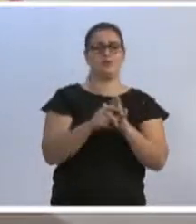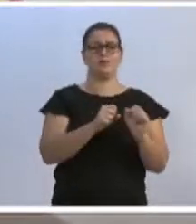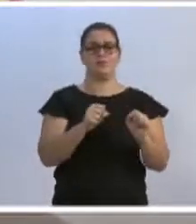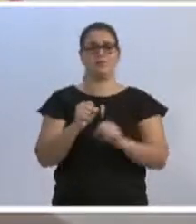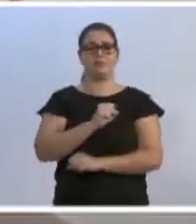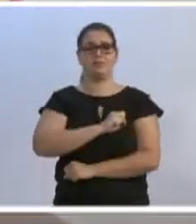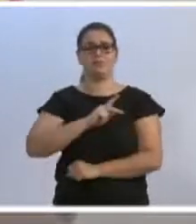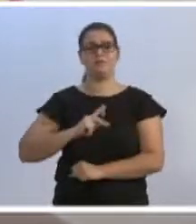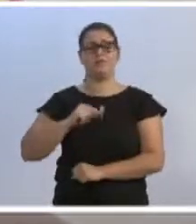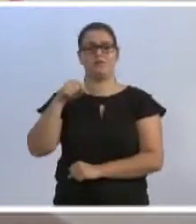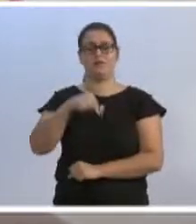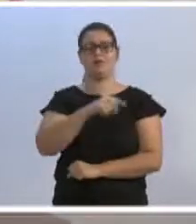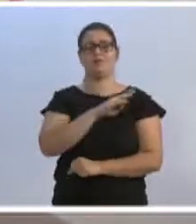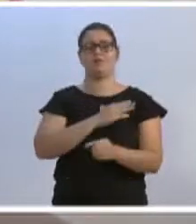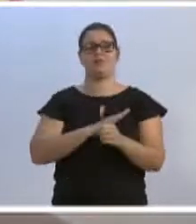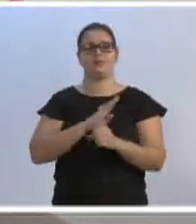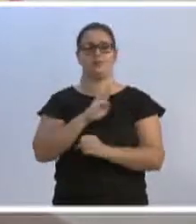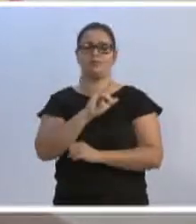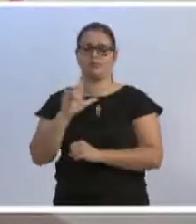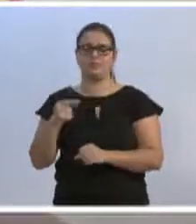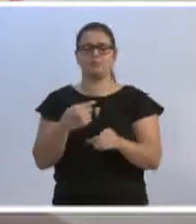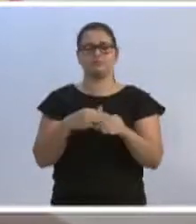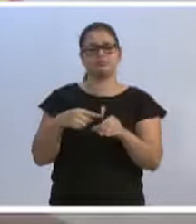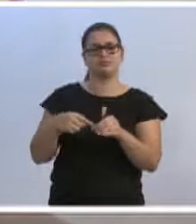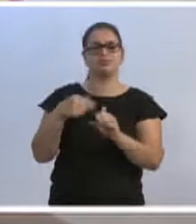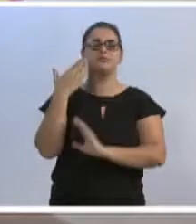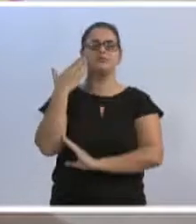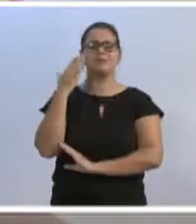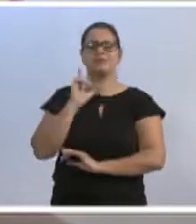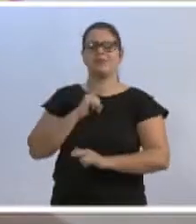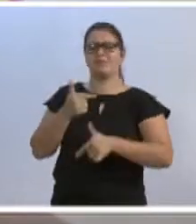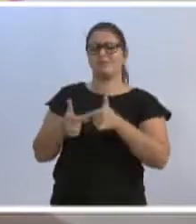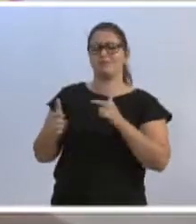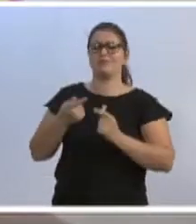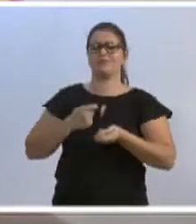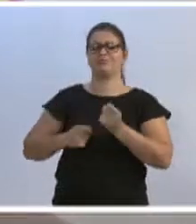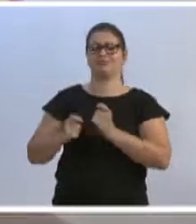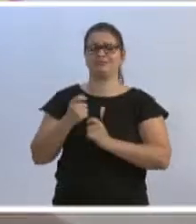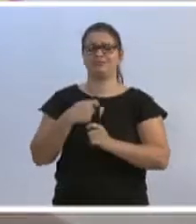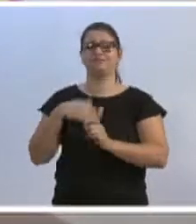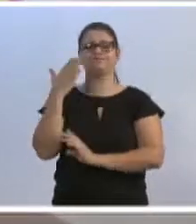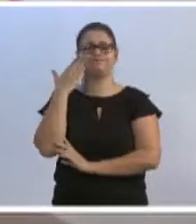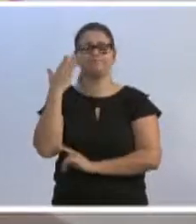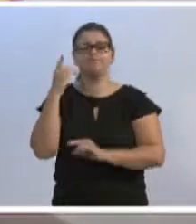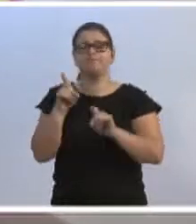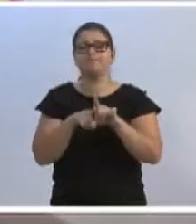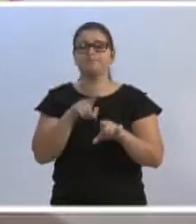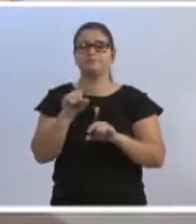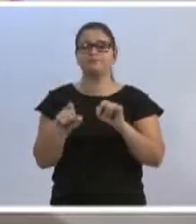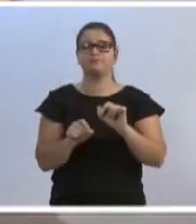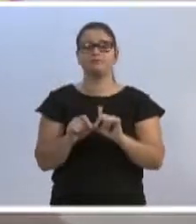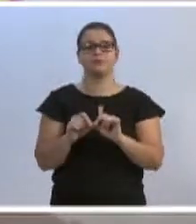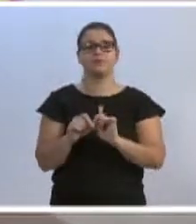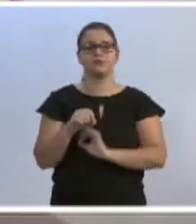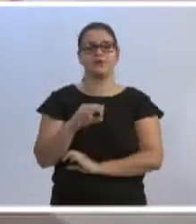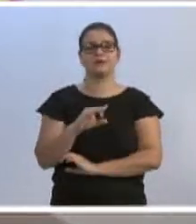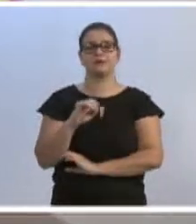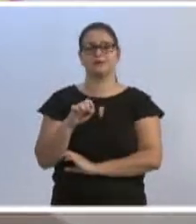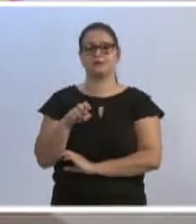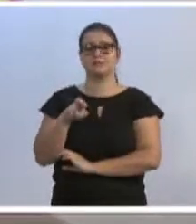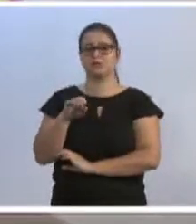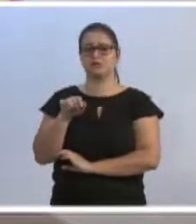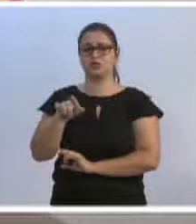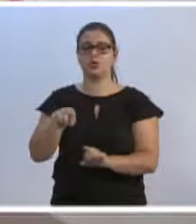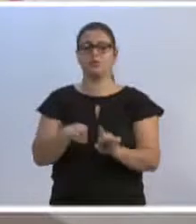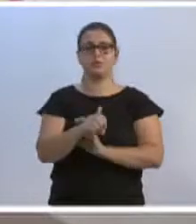Público Municipal. Nós sabemos das dificuldades financeiras, nós sabemos que, muitas vezes, a SEURB e a própria